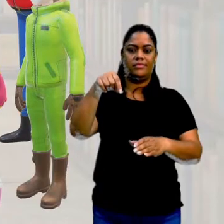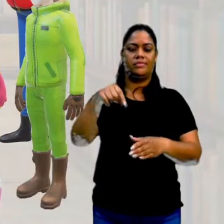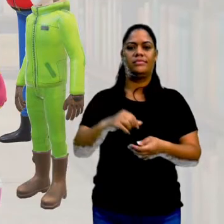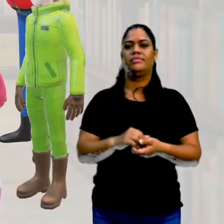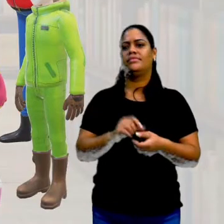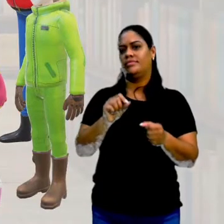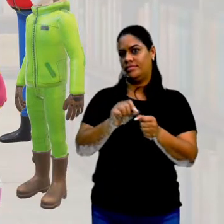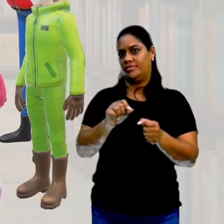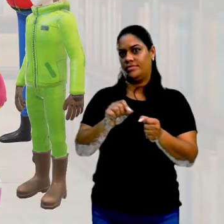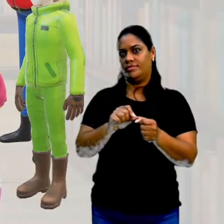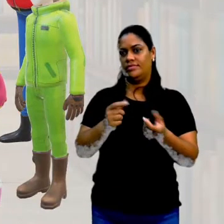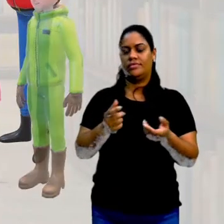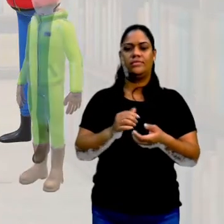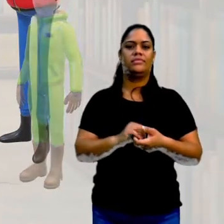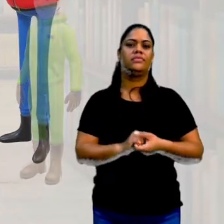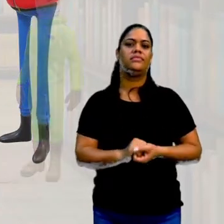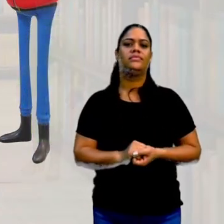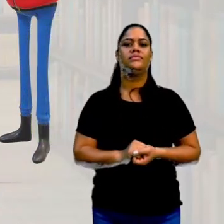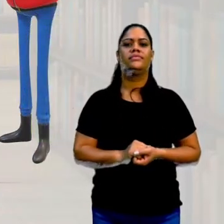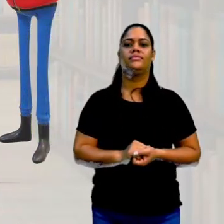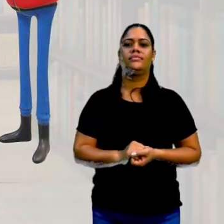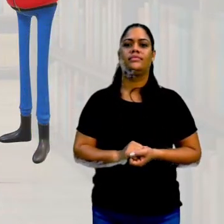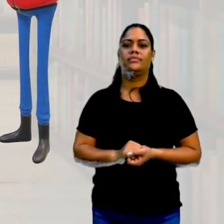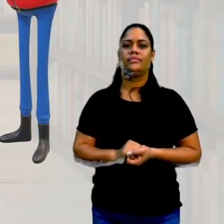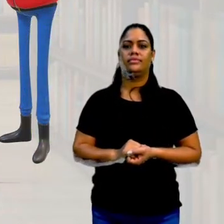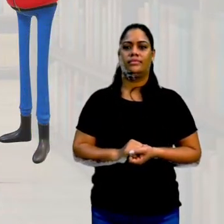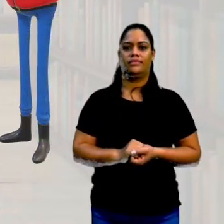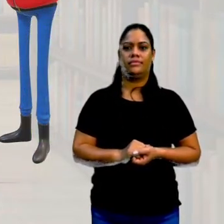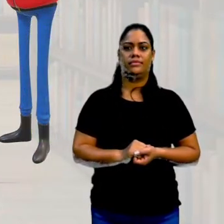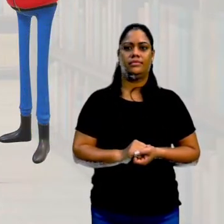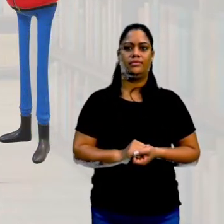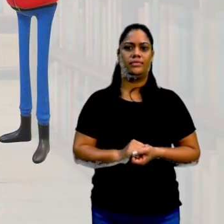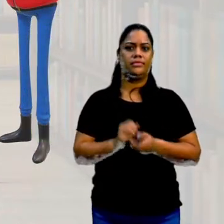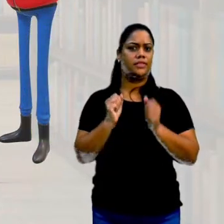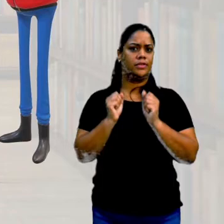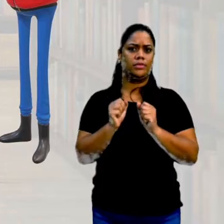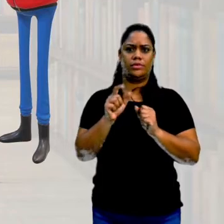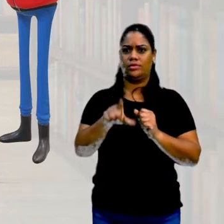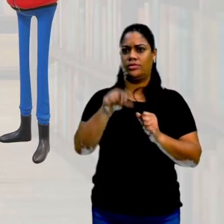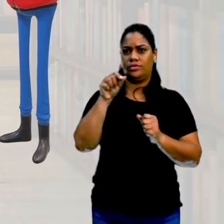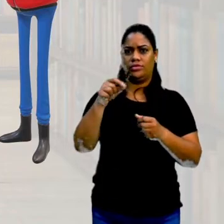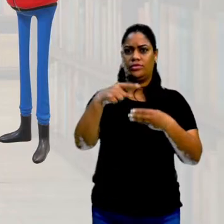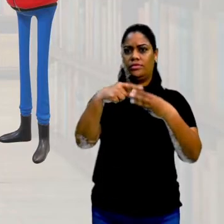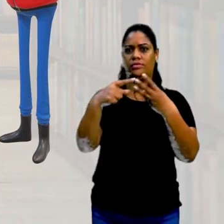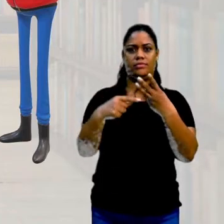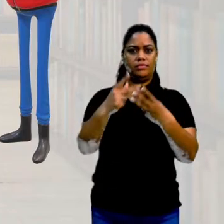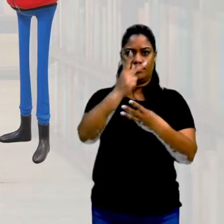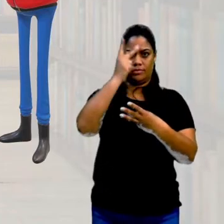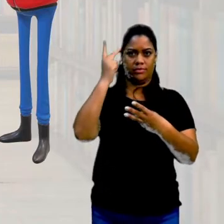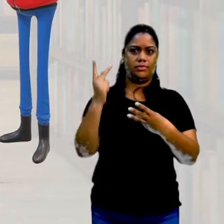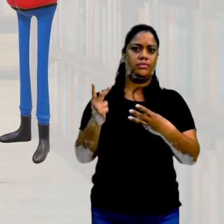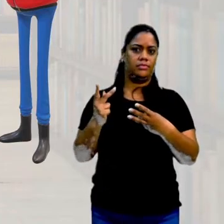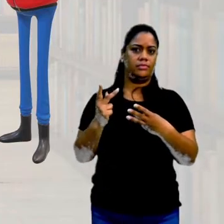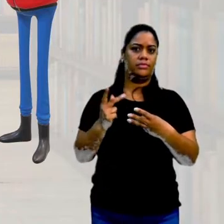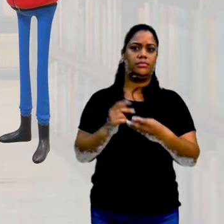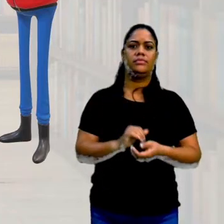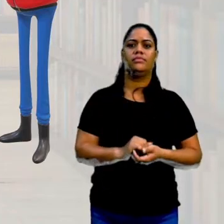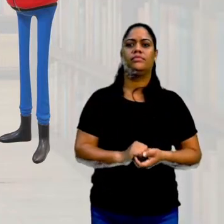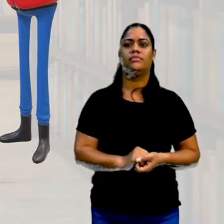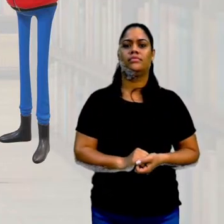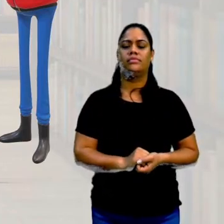forma de fazer aleatória. E aí, eu posso escolher as 3 pessoas. Poderia